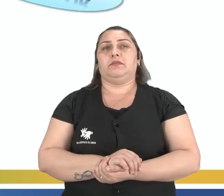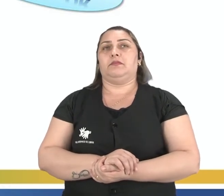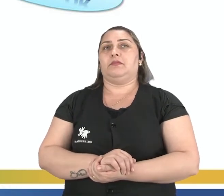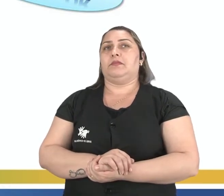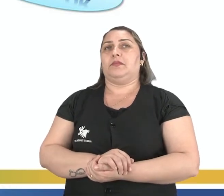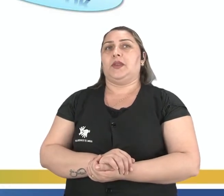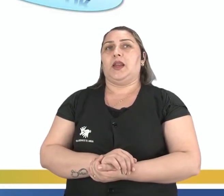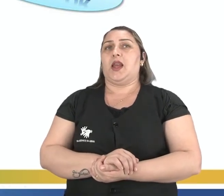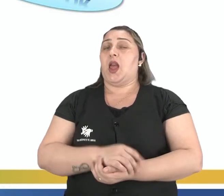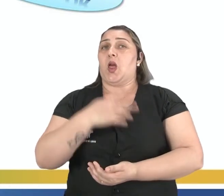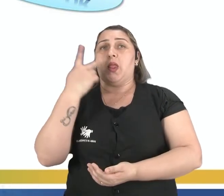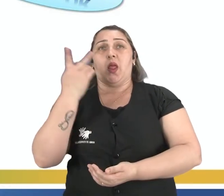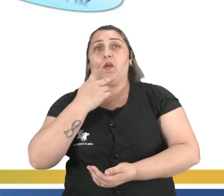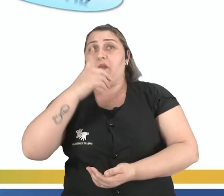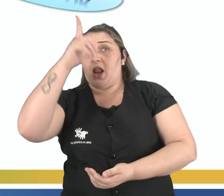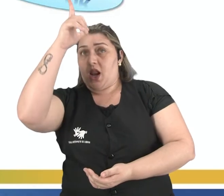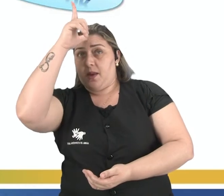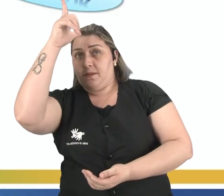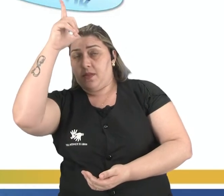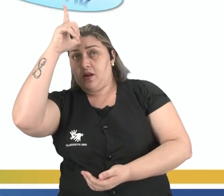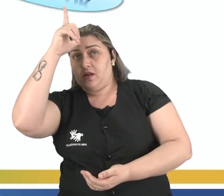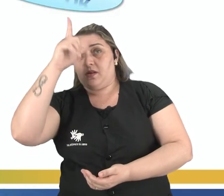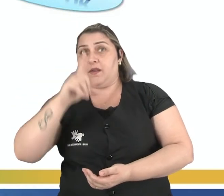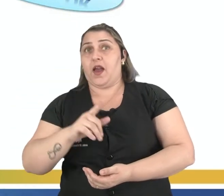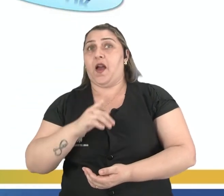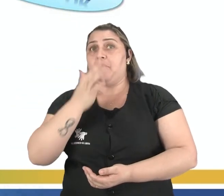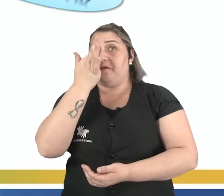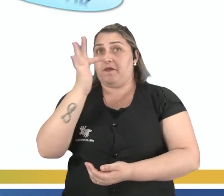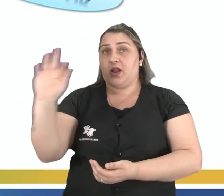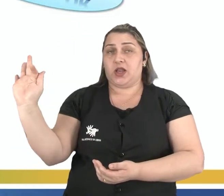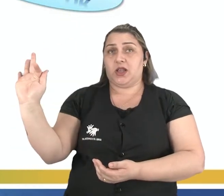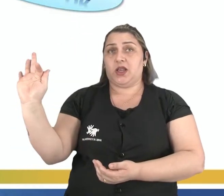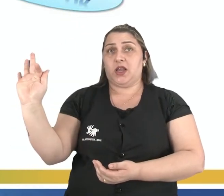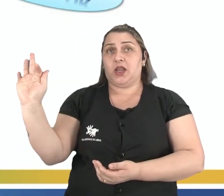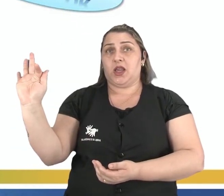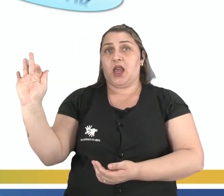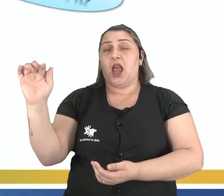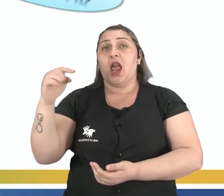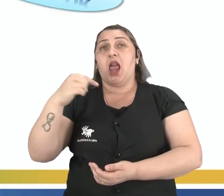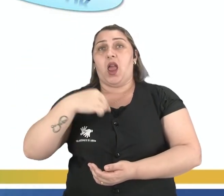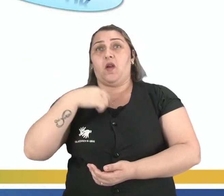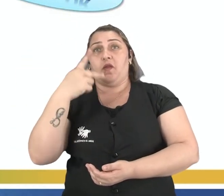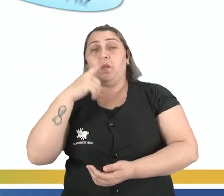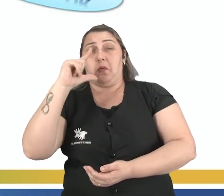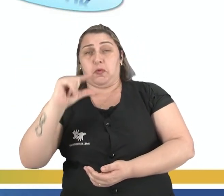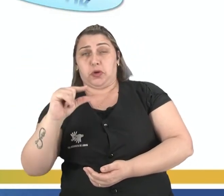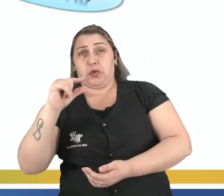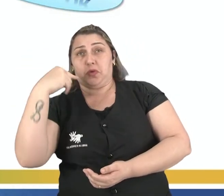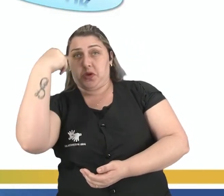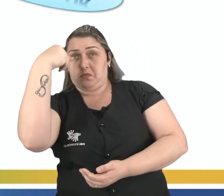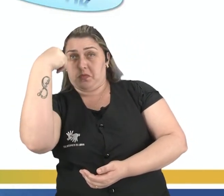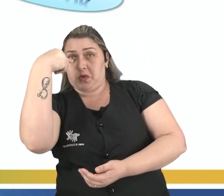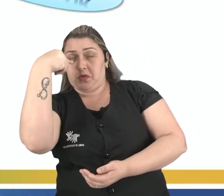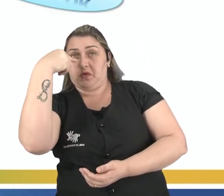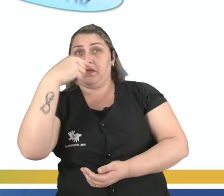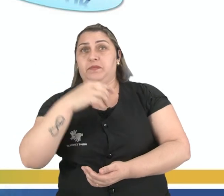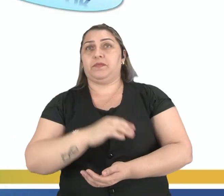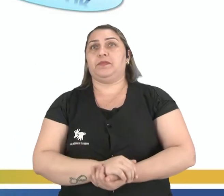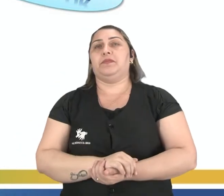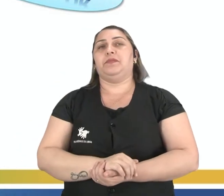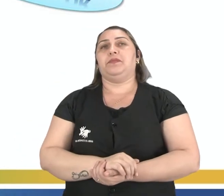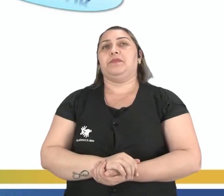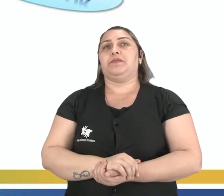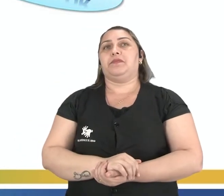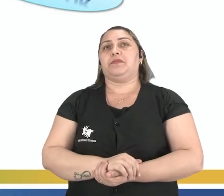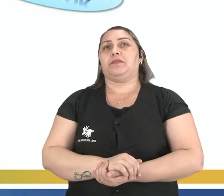Então, eu não falo alemão, francês, eu falo um pouquinho de espanhol. Olha aí. Então, eu não falo